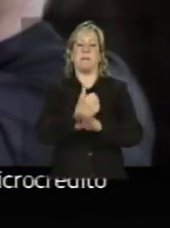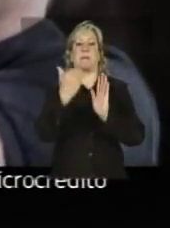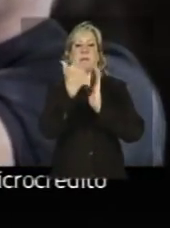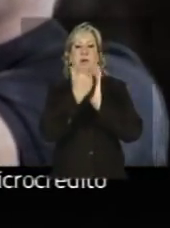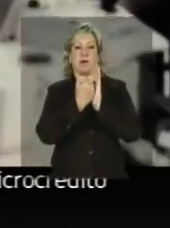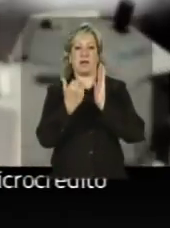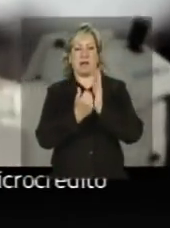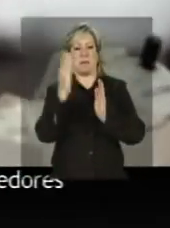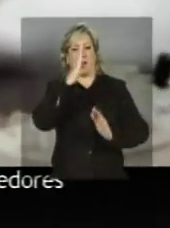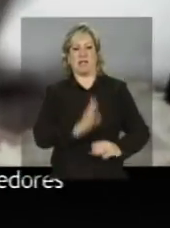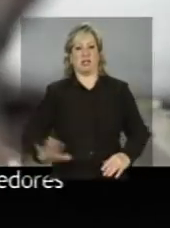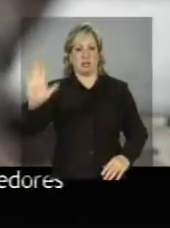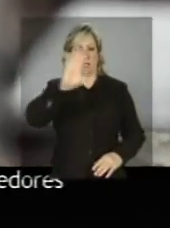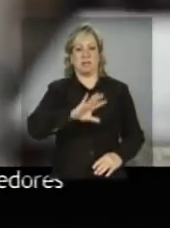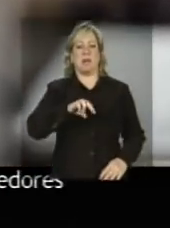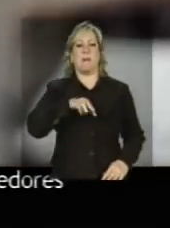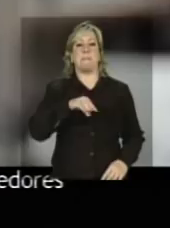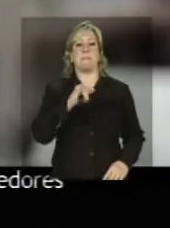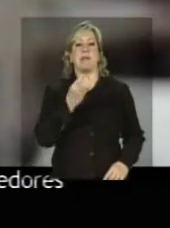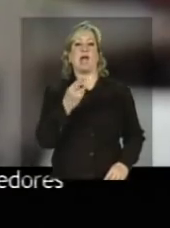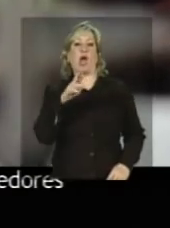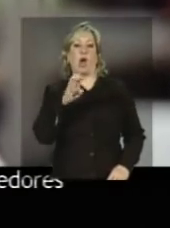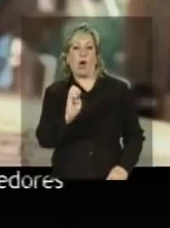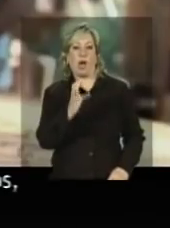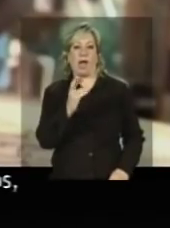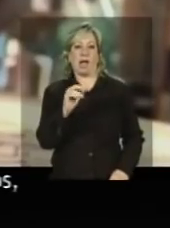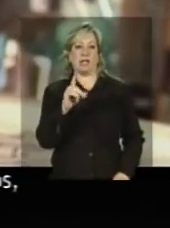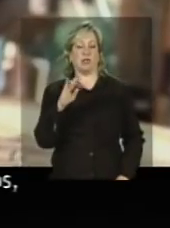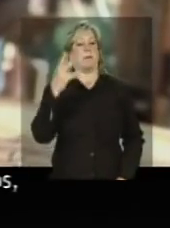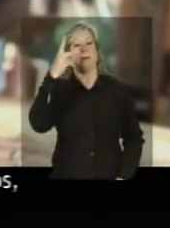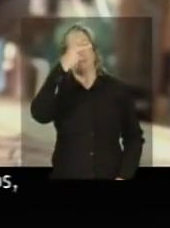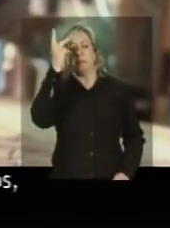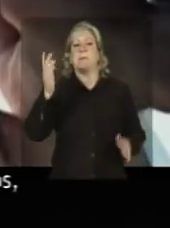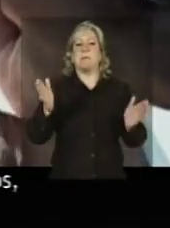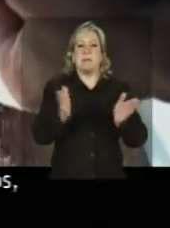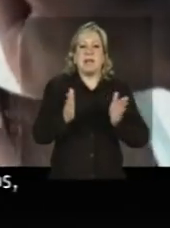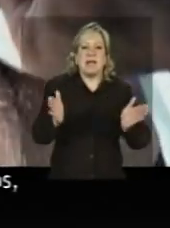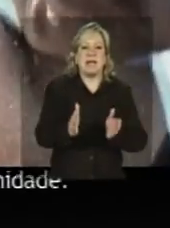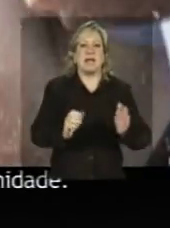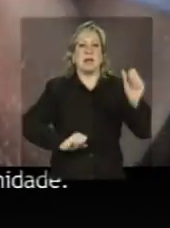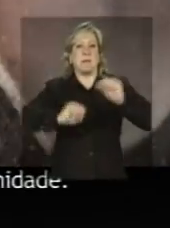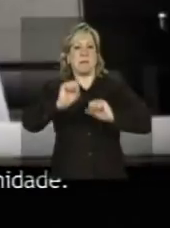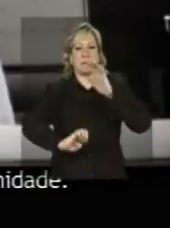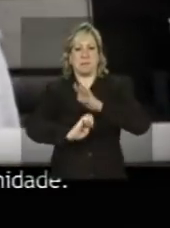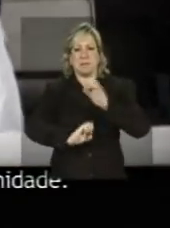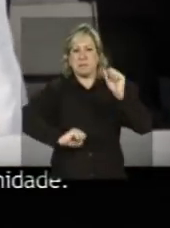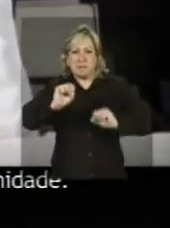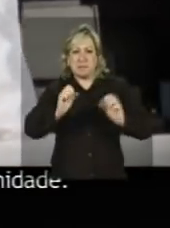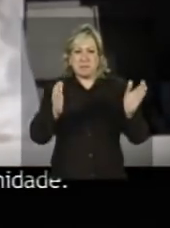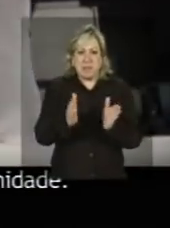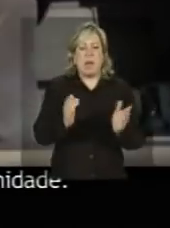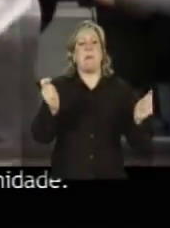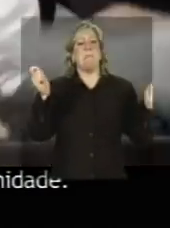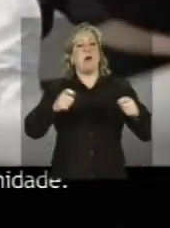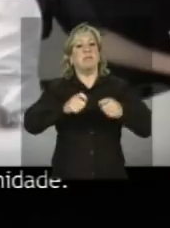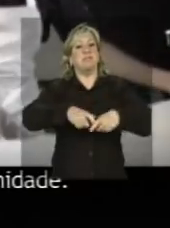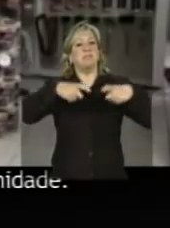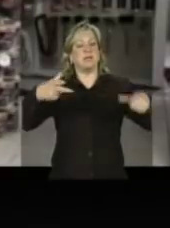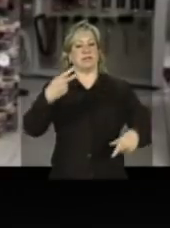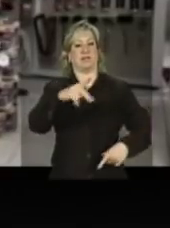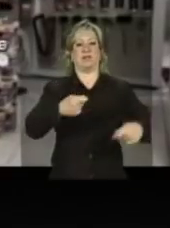Nacional de Microcrédito para que os pequenos empreendedores possam ampliar seus negócios aproveitando essa grande